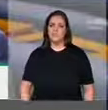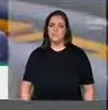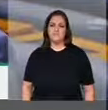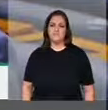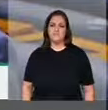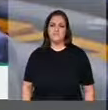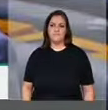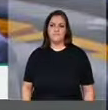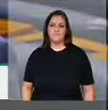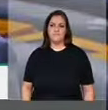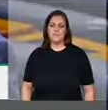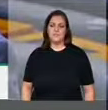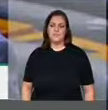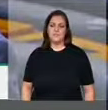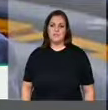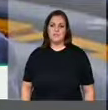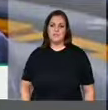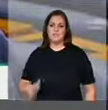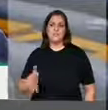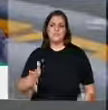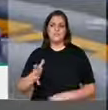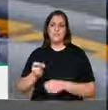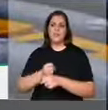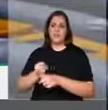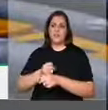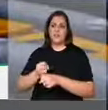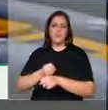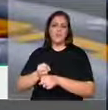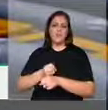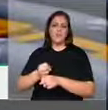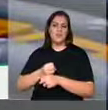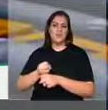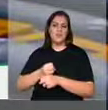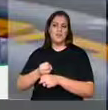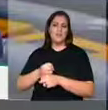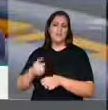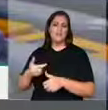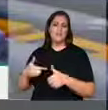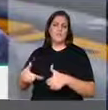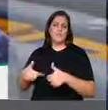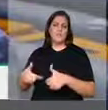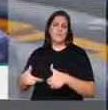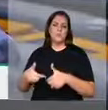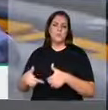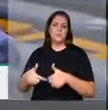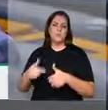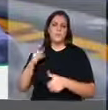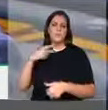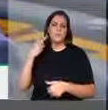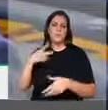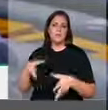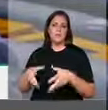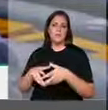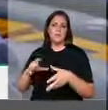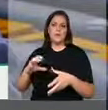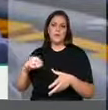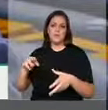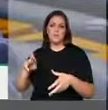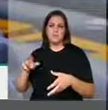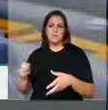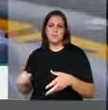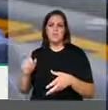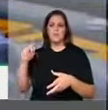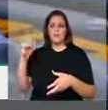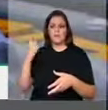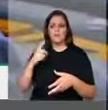Calcaia, que por tantos e tantos anos ele representou à frente da Câmara Municipal, inclusive como presidente